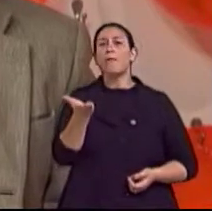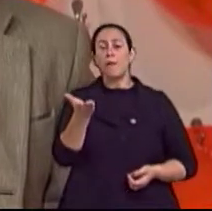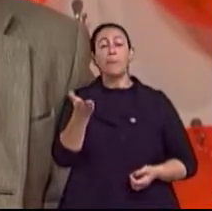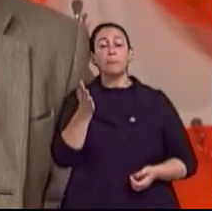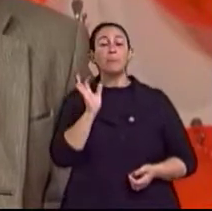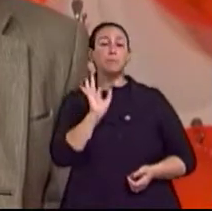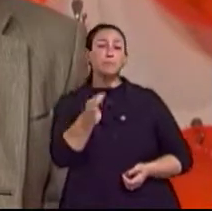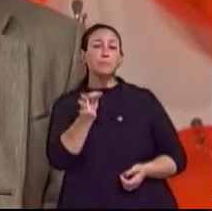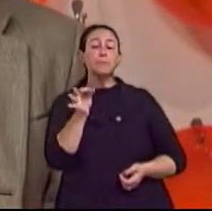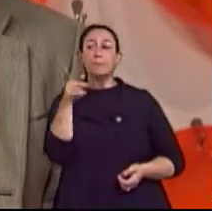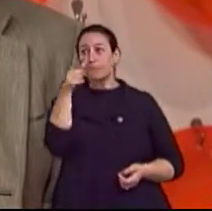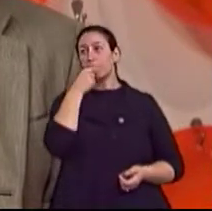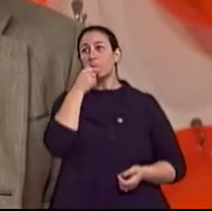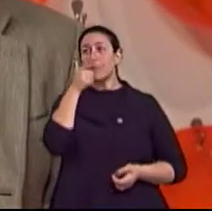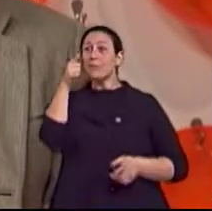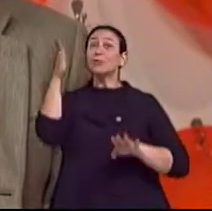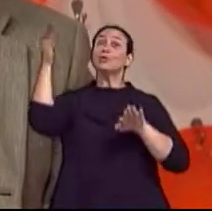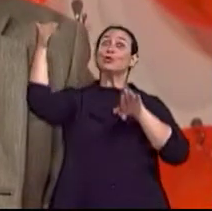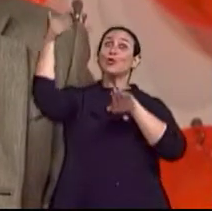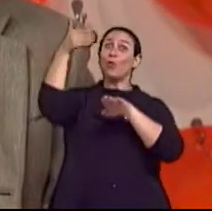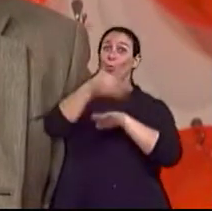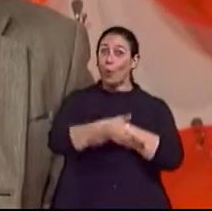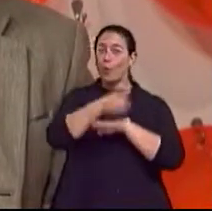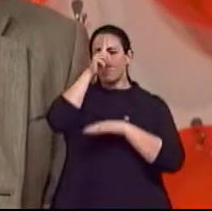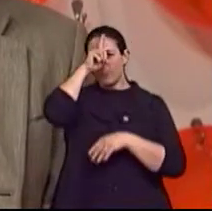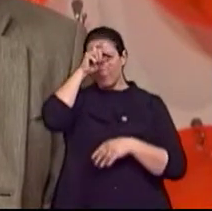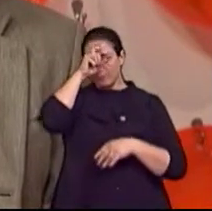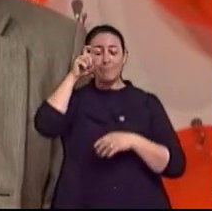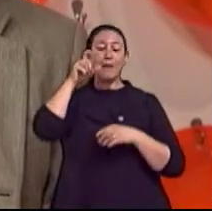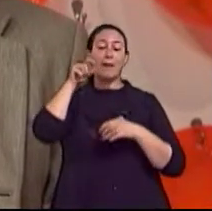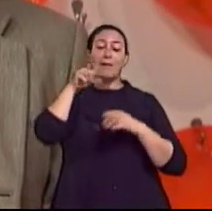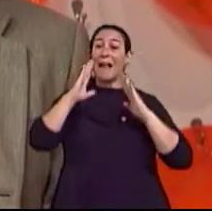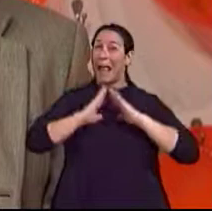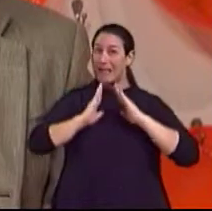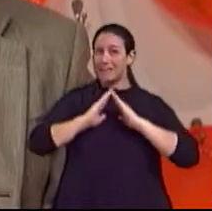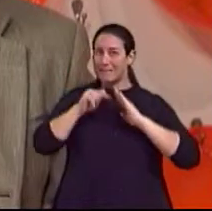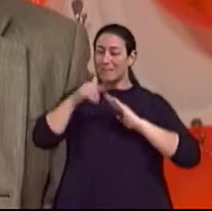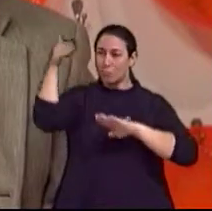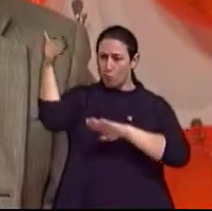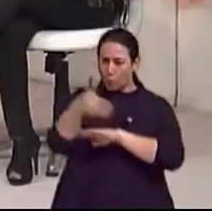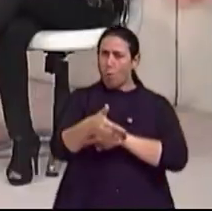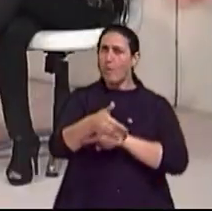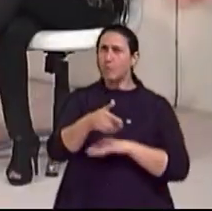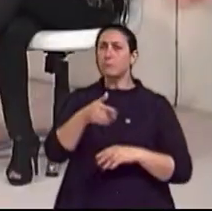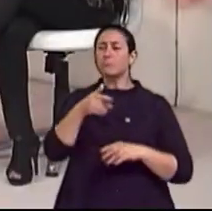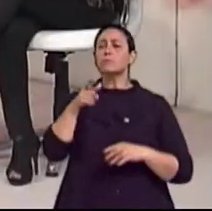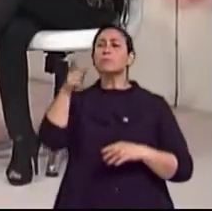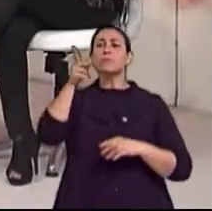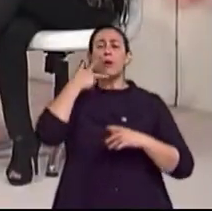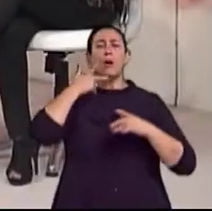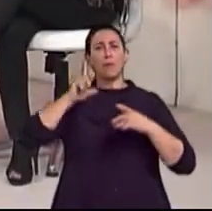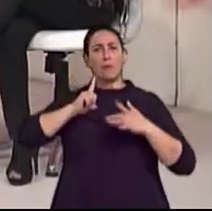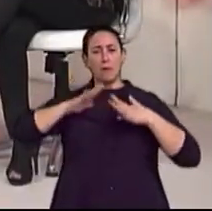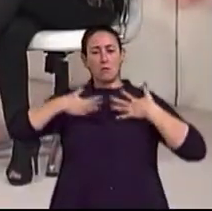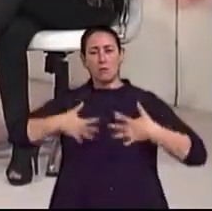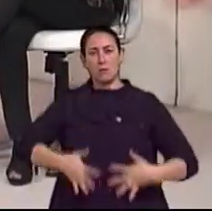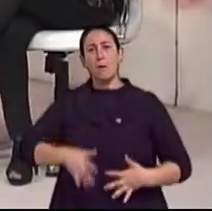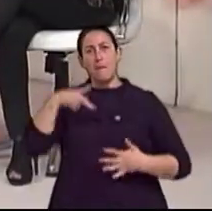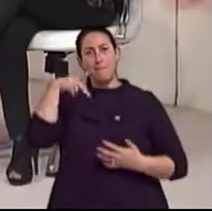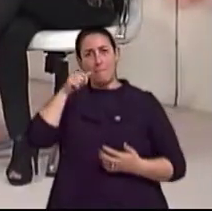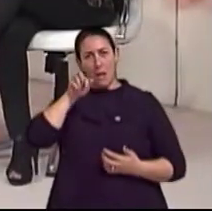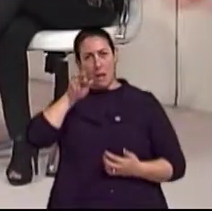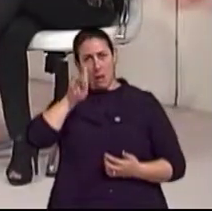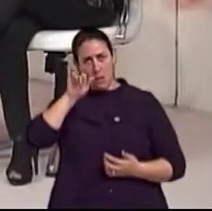Alzheimer, né? Ele chegou com o diagnóstico de Alzheimer e de Ah, isso que eu queria pegar, isso que queria pegar. Parkinson e Alzheimer. Na verdade, ele tem uma